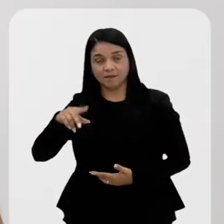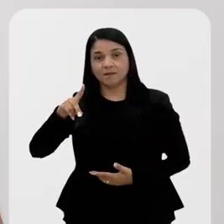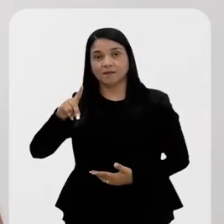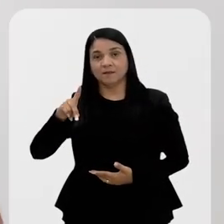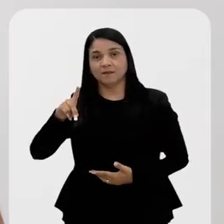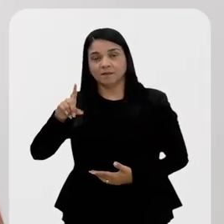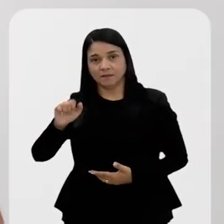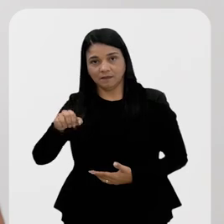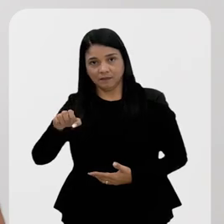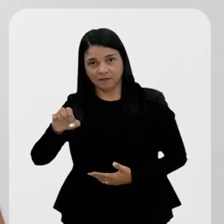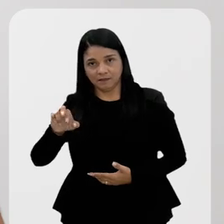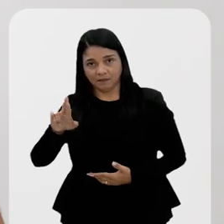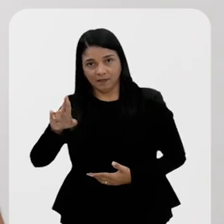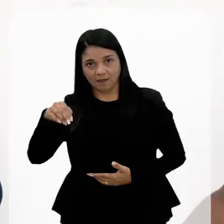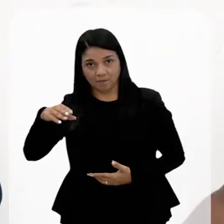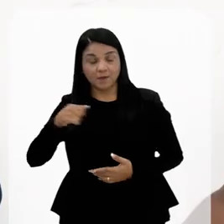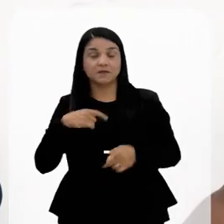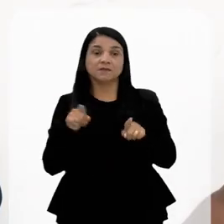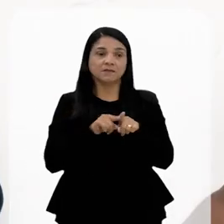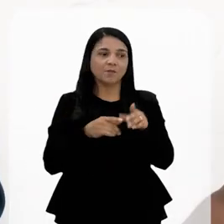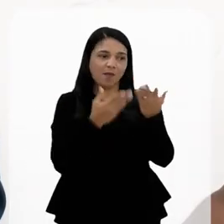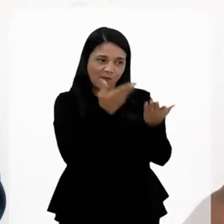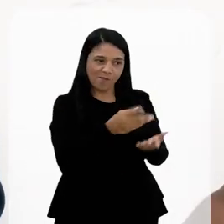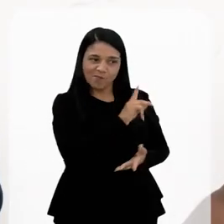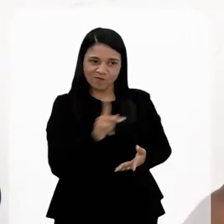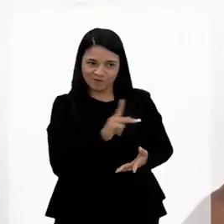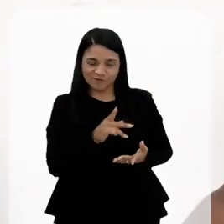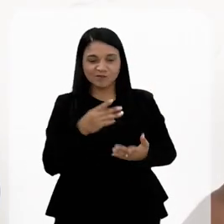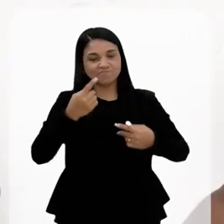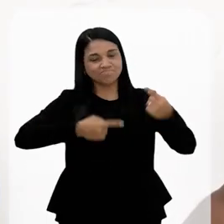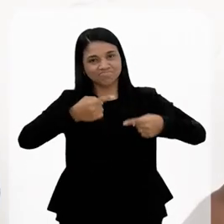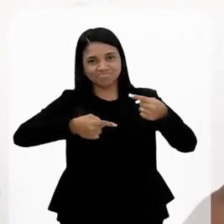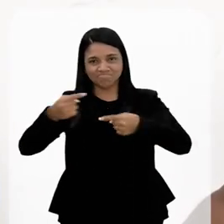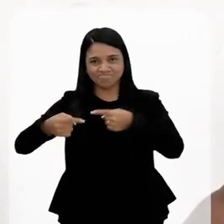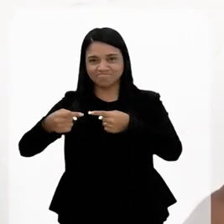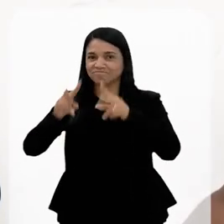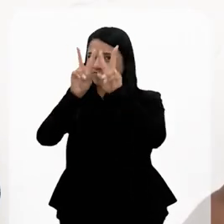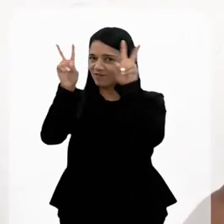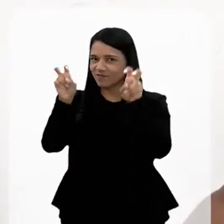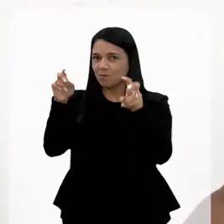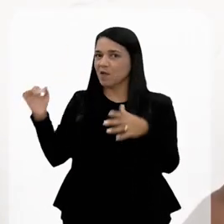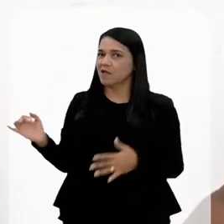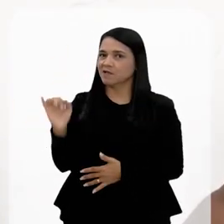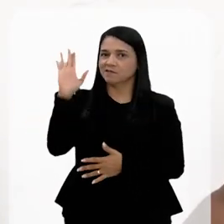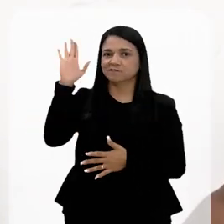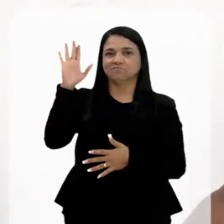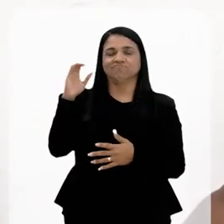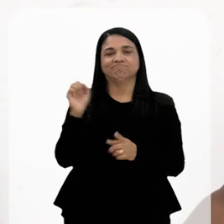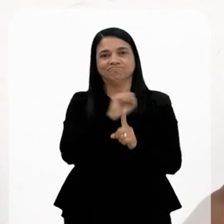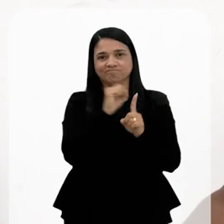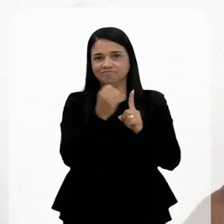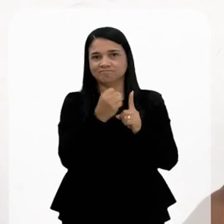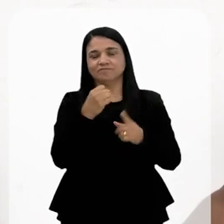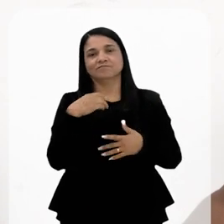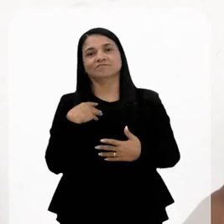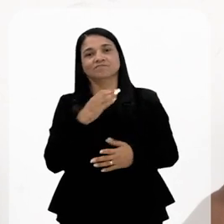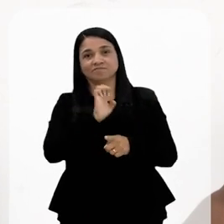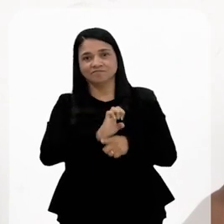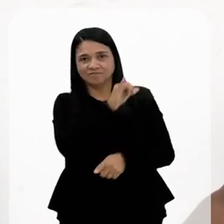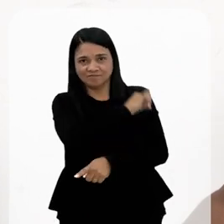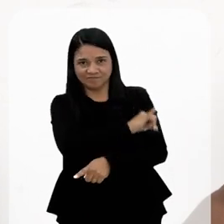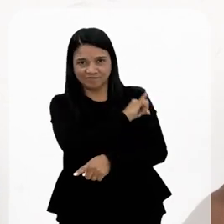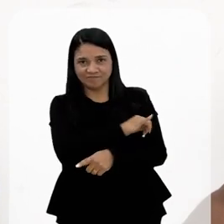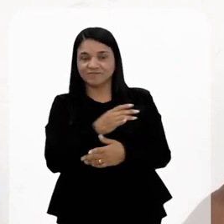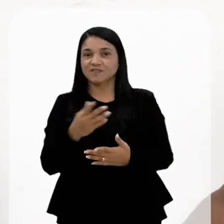e a professora doutora Verônica Gorber, que esteve aqui no primeiro bloco, debatendo esse tema tão caro, a sociedade carioca e